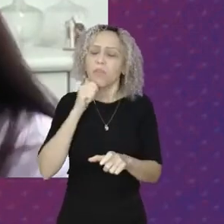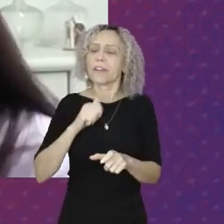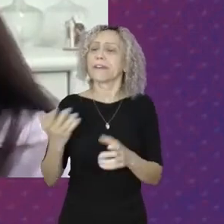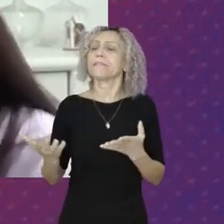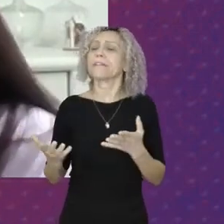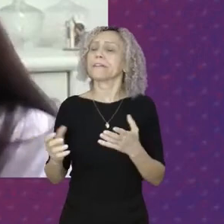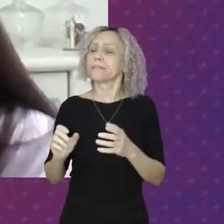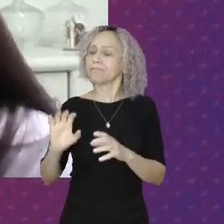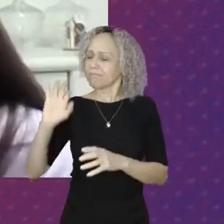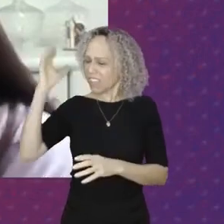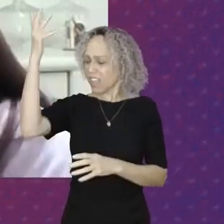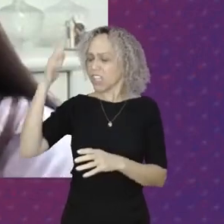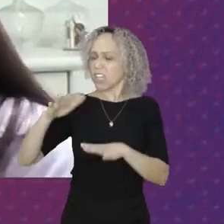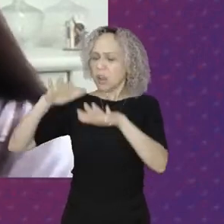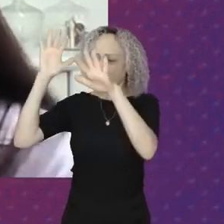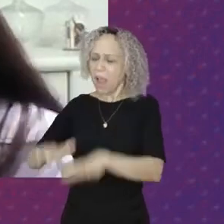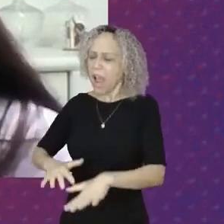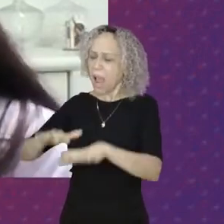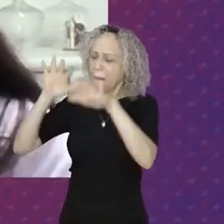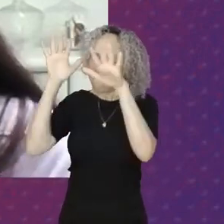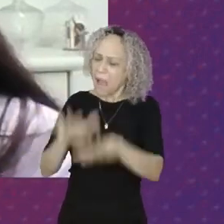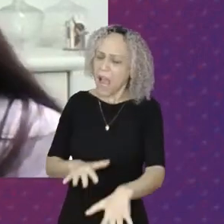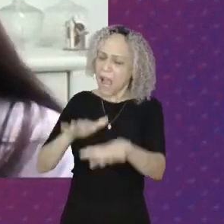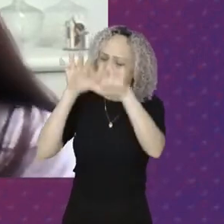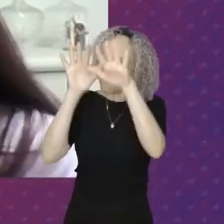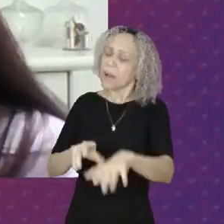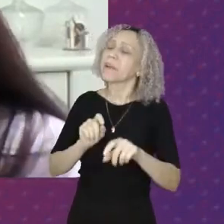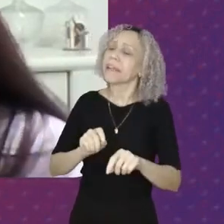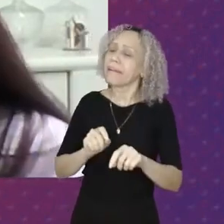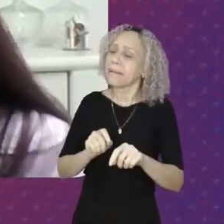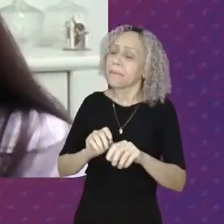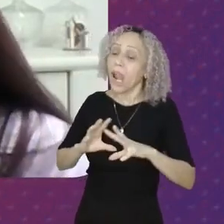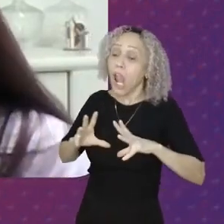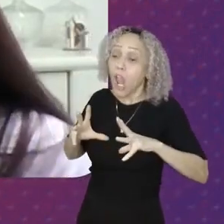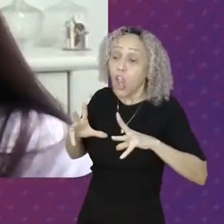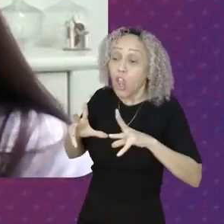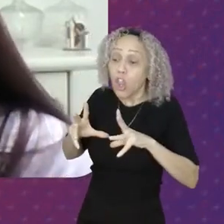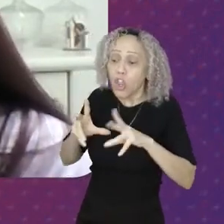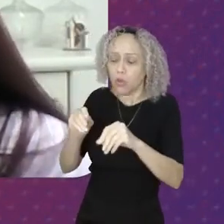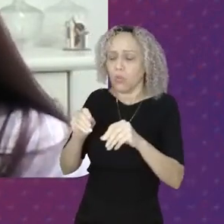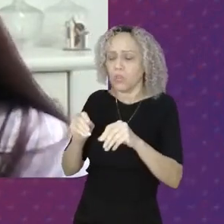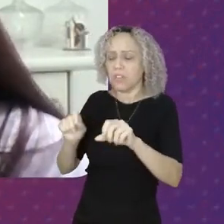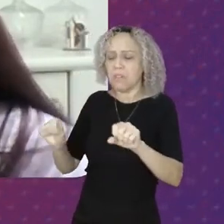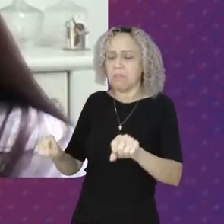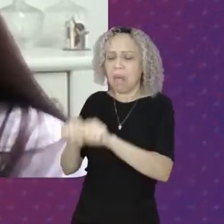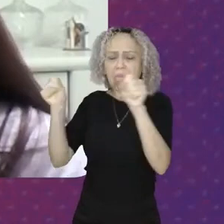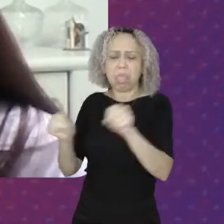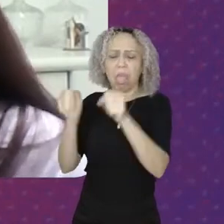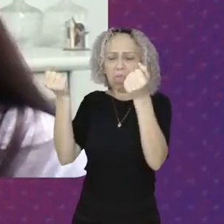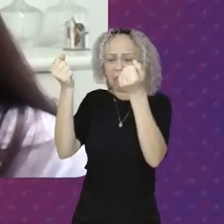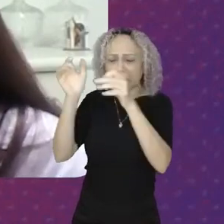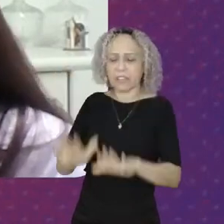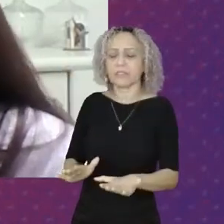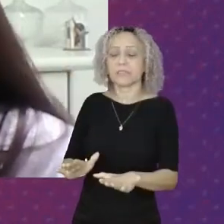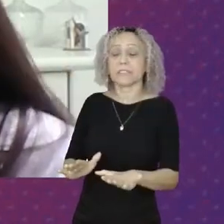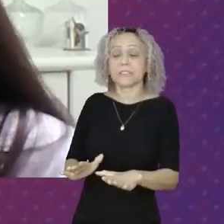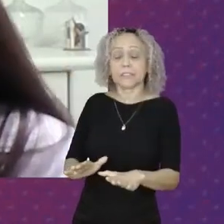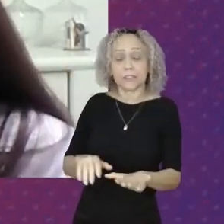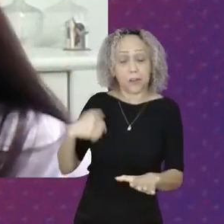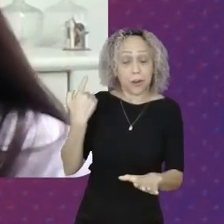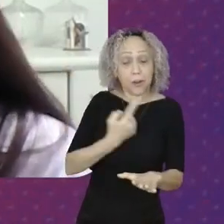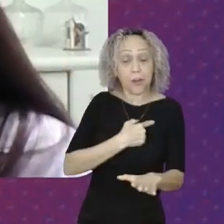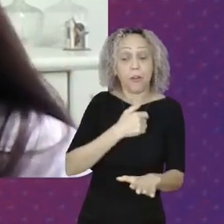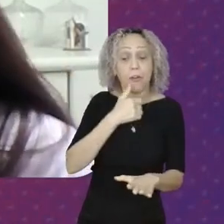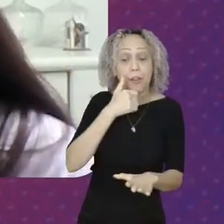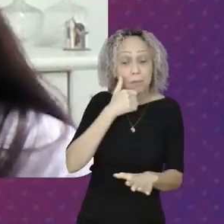reconstruir Tudo o que foi destruído E em condições Nada fáceis Esse é o tamanho Do desafio Que está colocado Também Para a